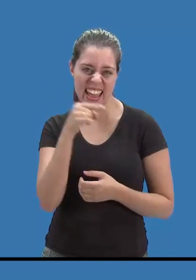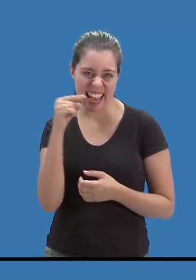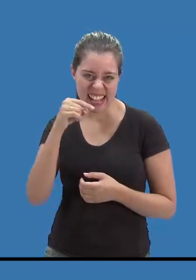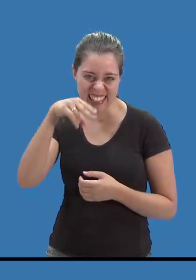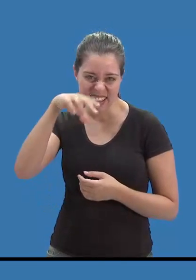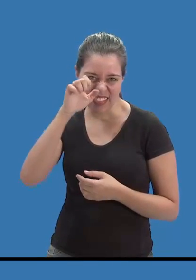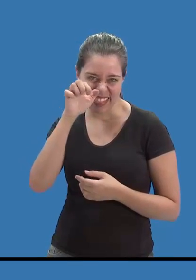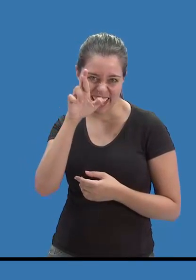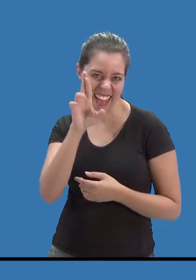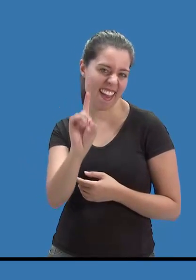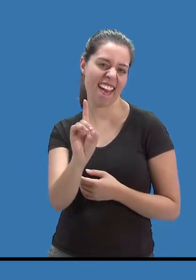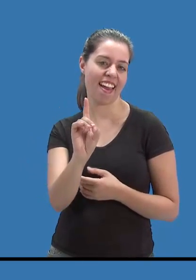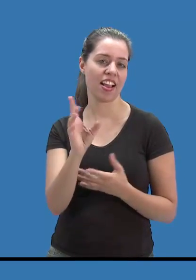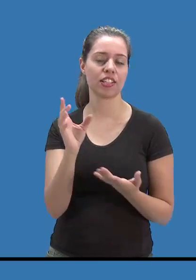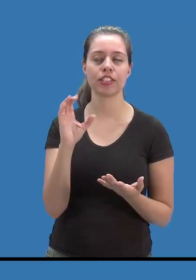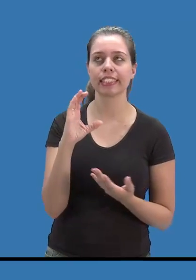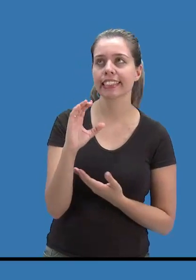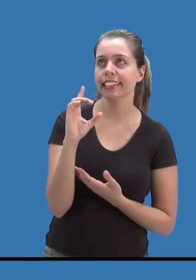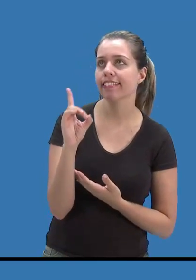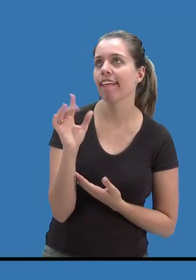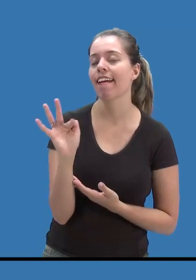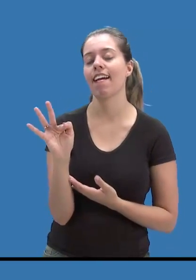nerd, dicionário ambulante.